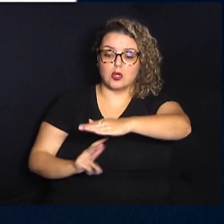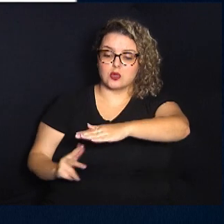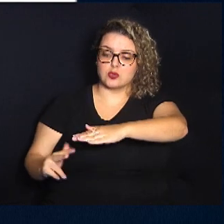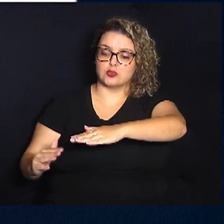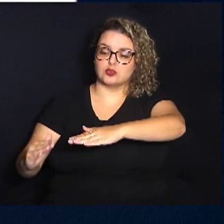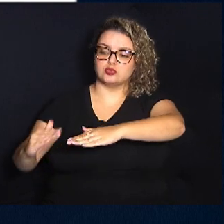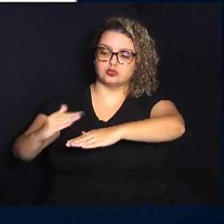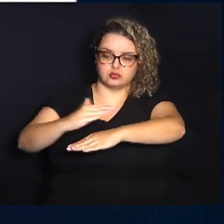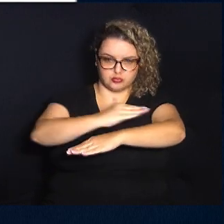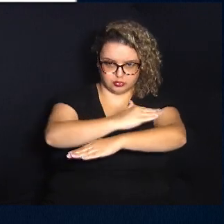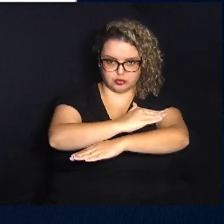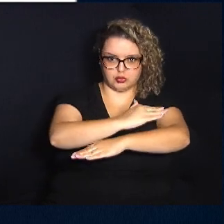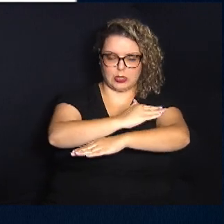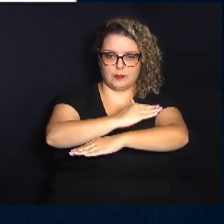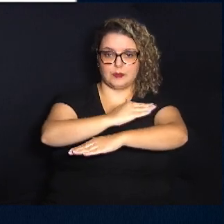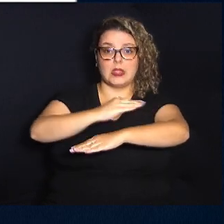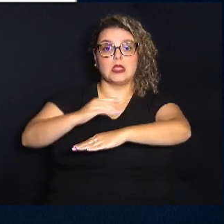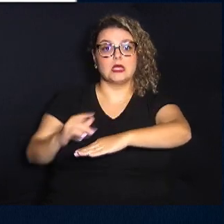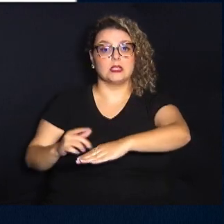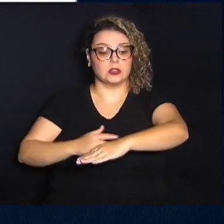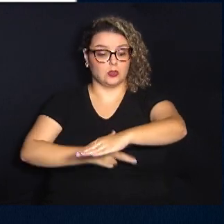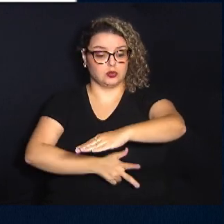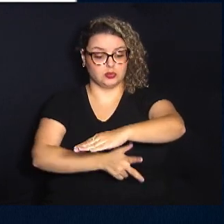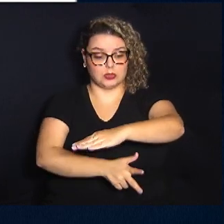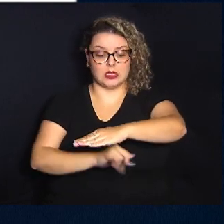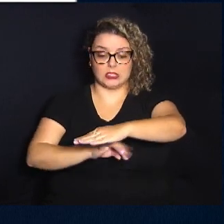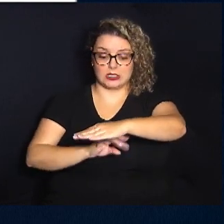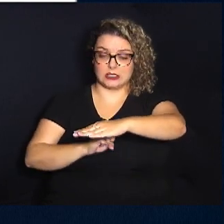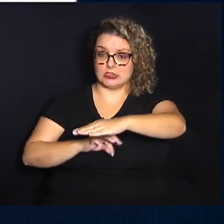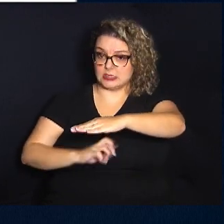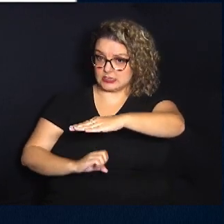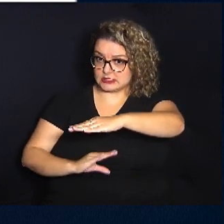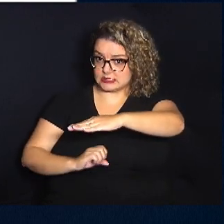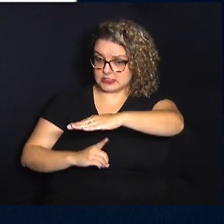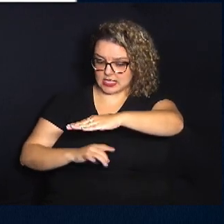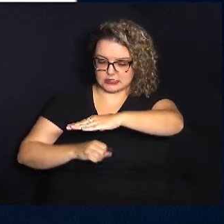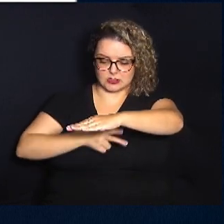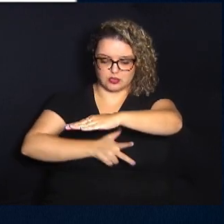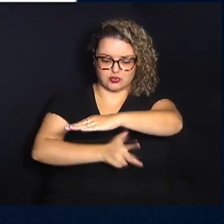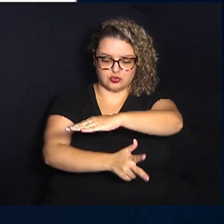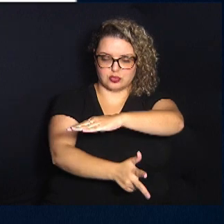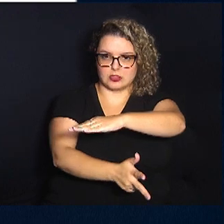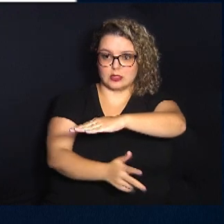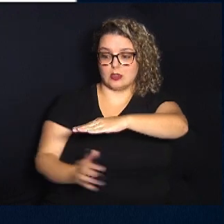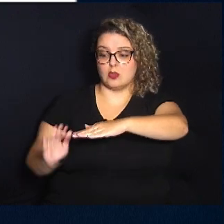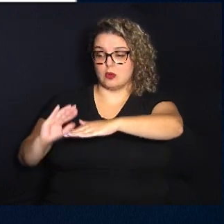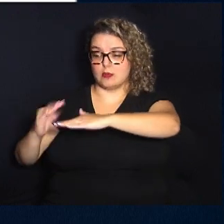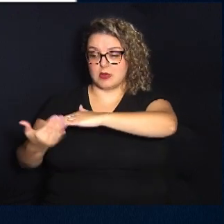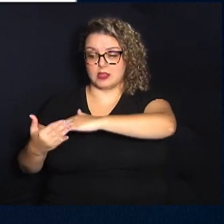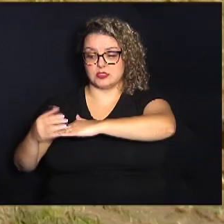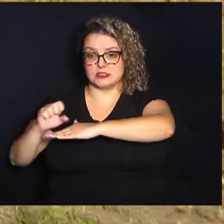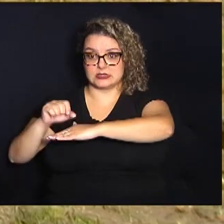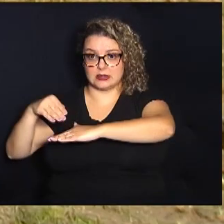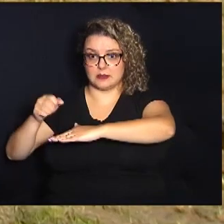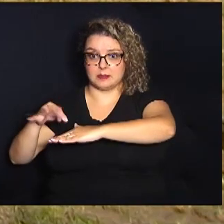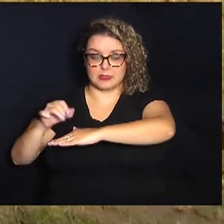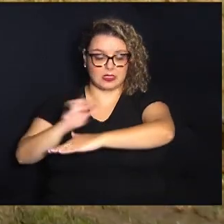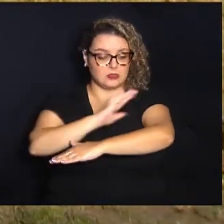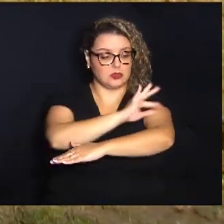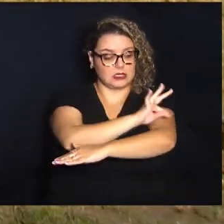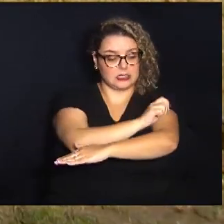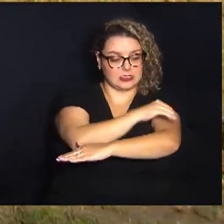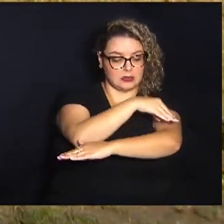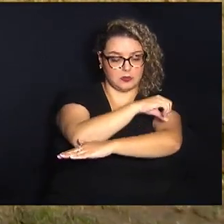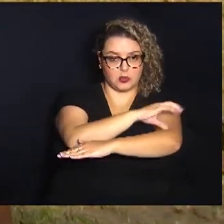por cima da linha férrea, onde o trem intercidades vai passar, ligando os bairros Jardim Samambaia e Jardim Tamoio. Aqui